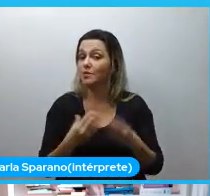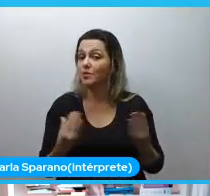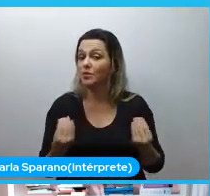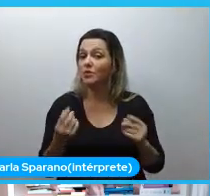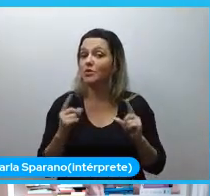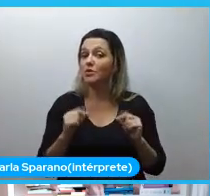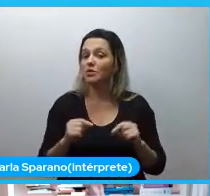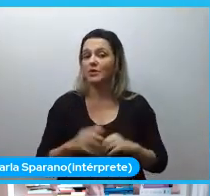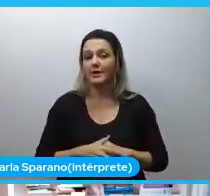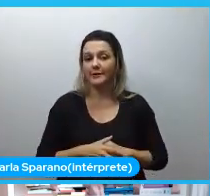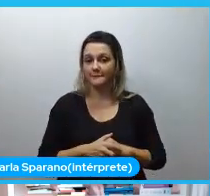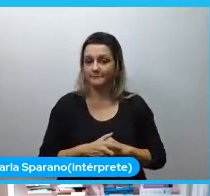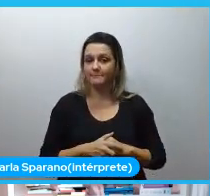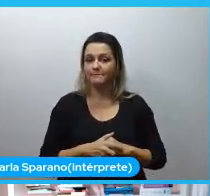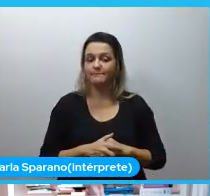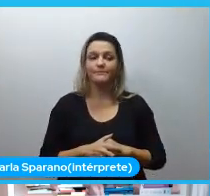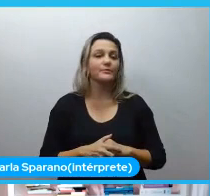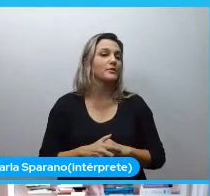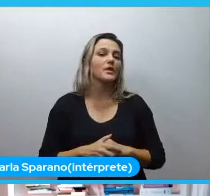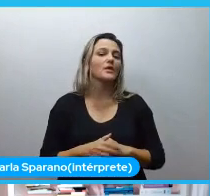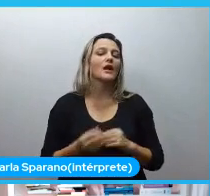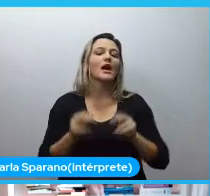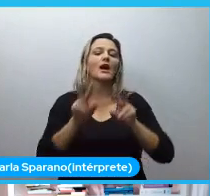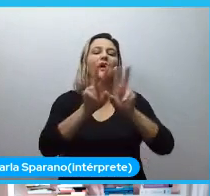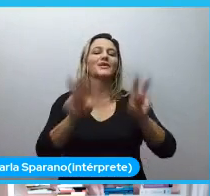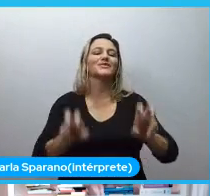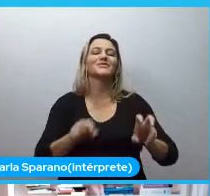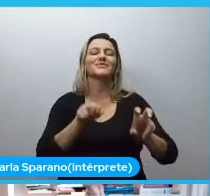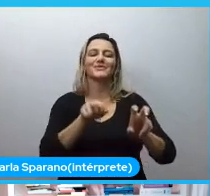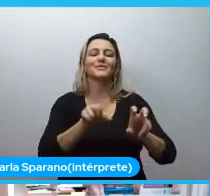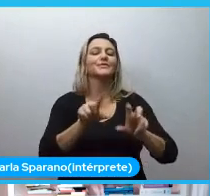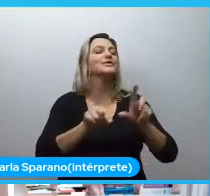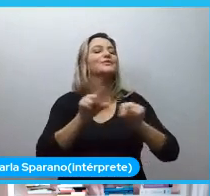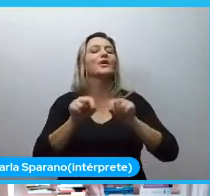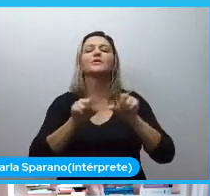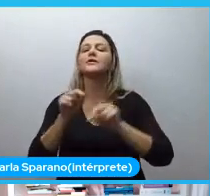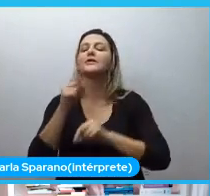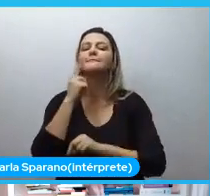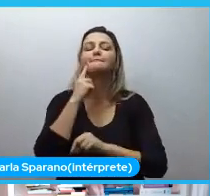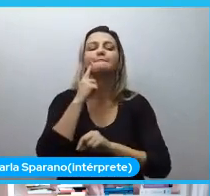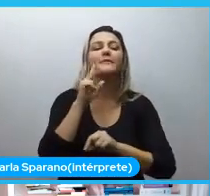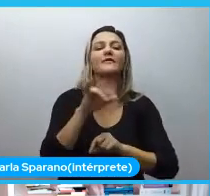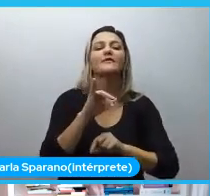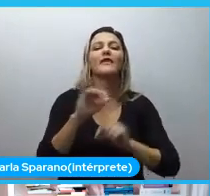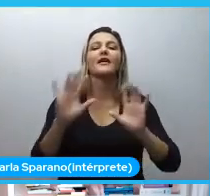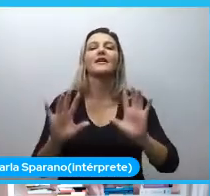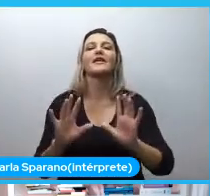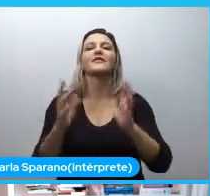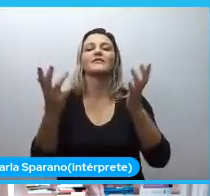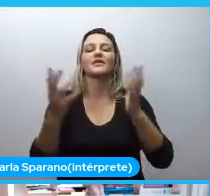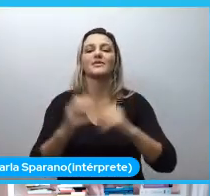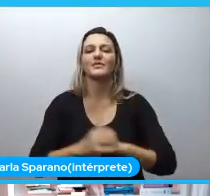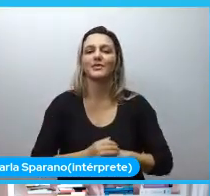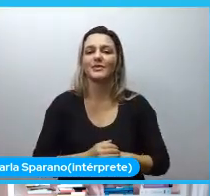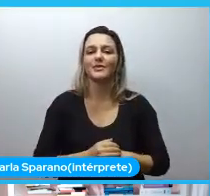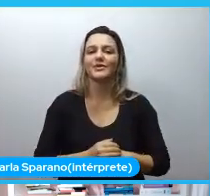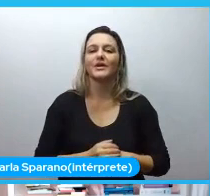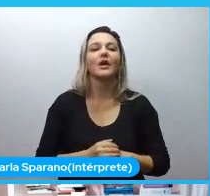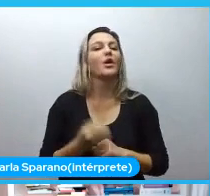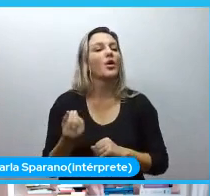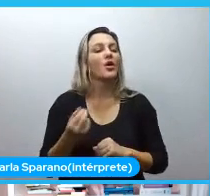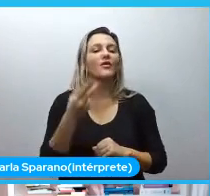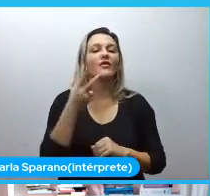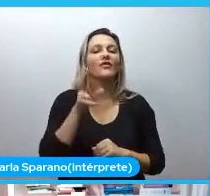a gente seleciona os assuntos para os eventos é a forma com que a gente se a gente vai falar muitas